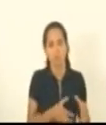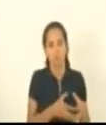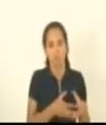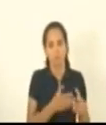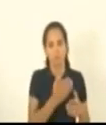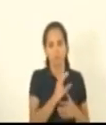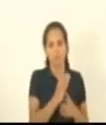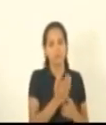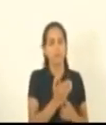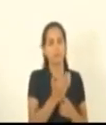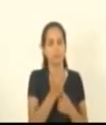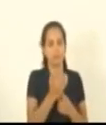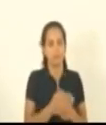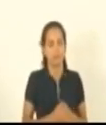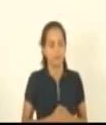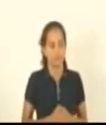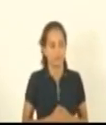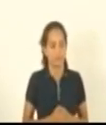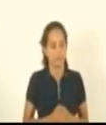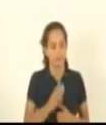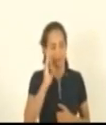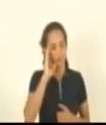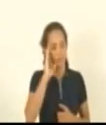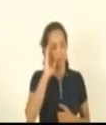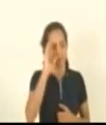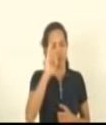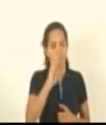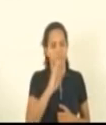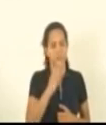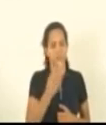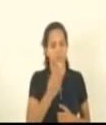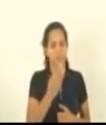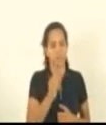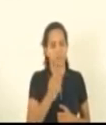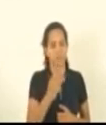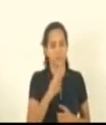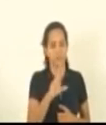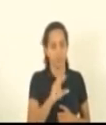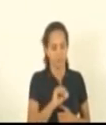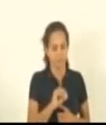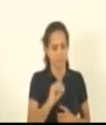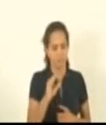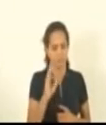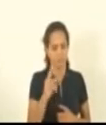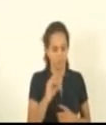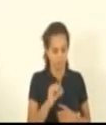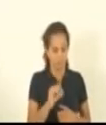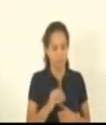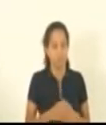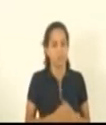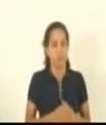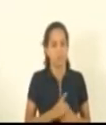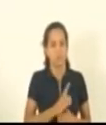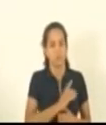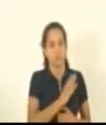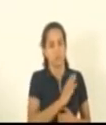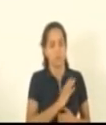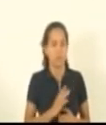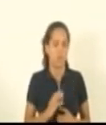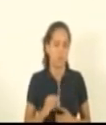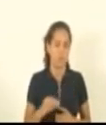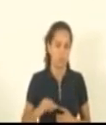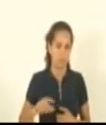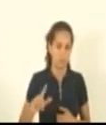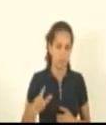Ciência e Tecnologia Titulares Pablo Moribeca Tiago Hoffman Delegado Danilo Baense Suplentes Camila Valadão